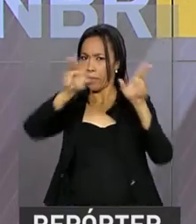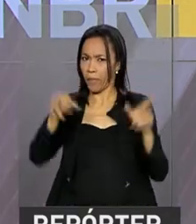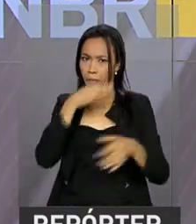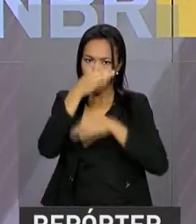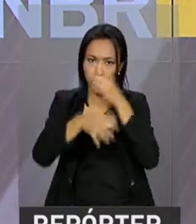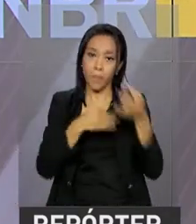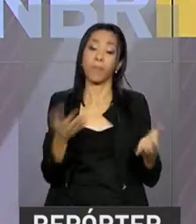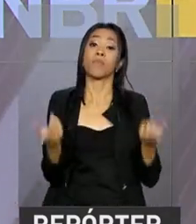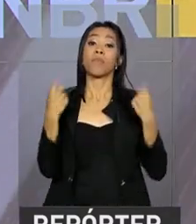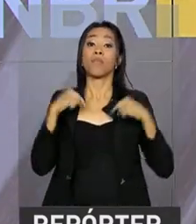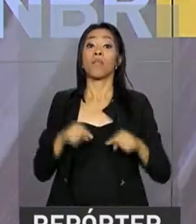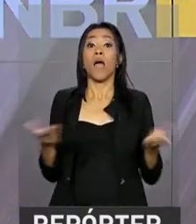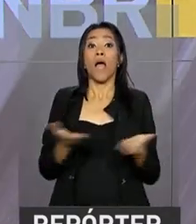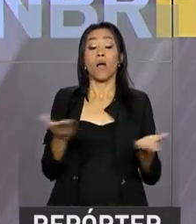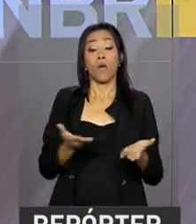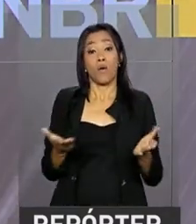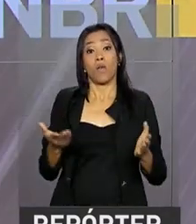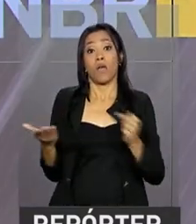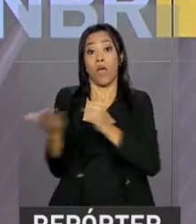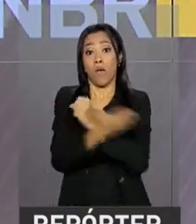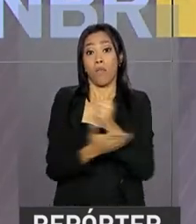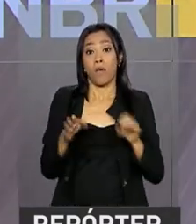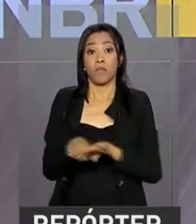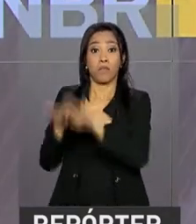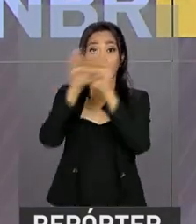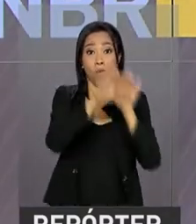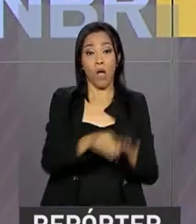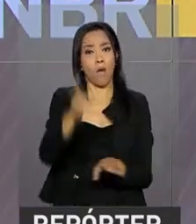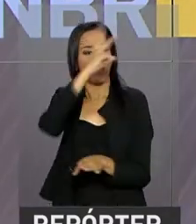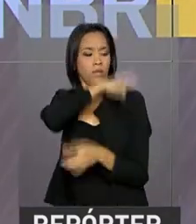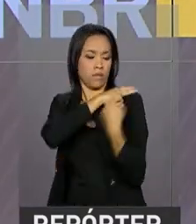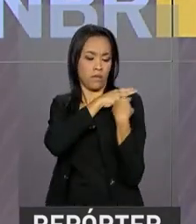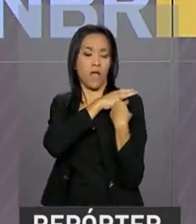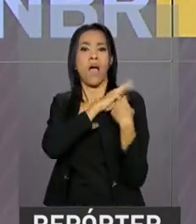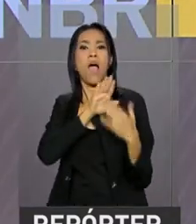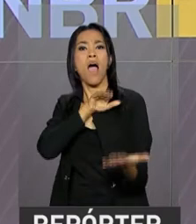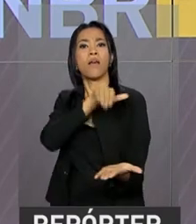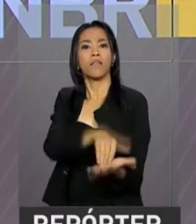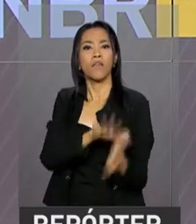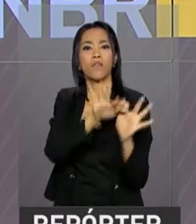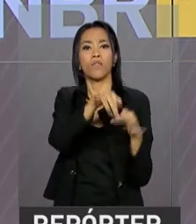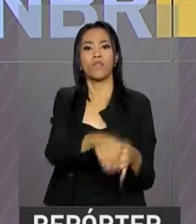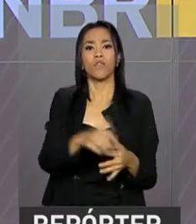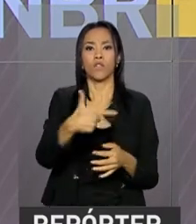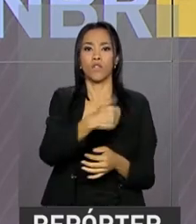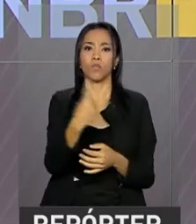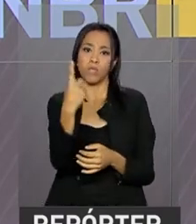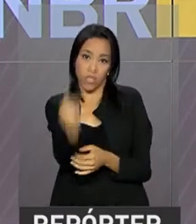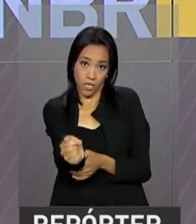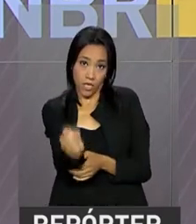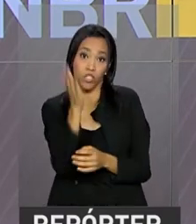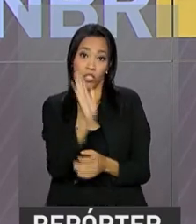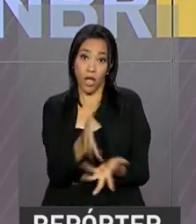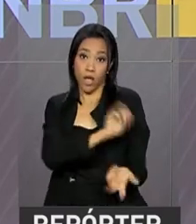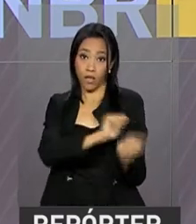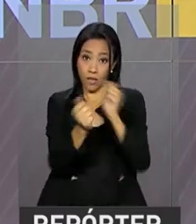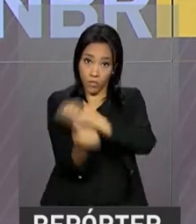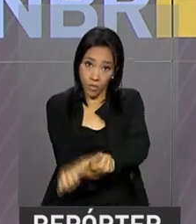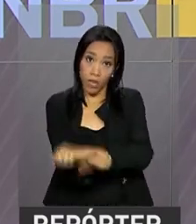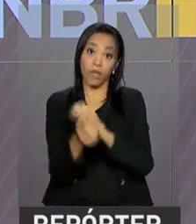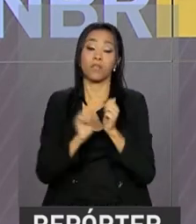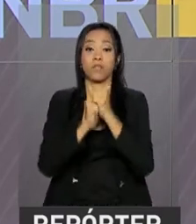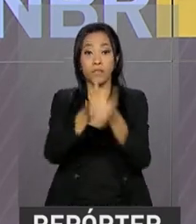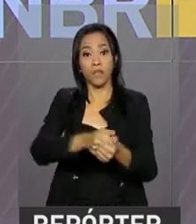comum referente ao ensino médio vai ser entregue até o final de 2017, já adaptada às